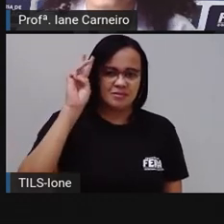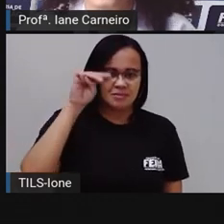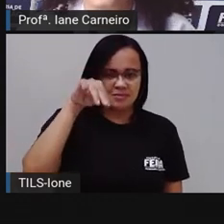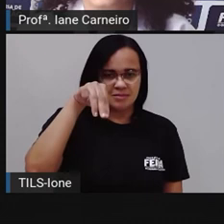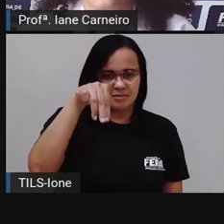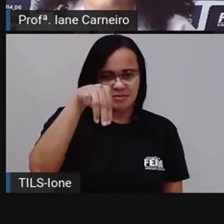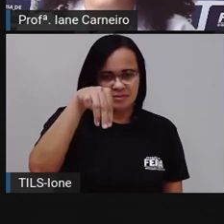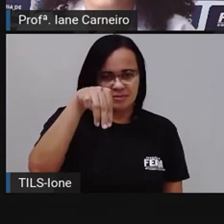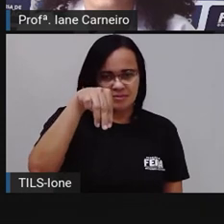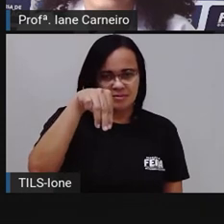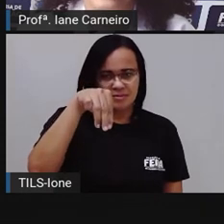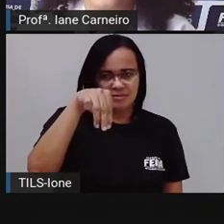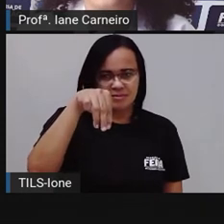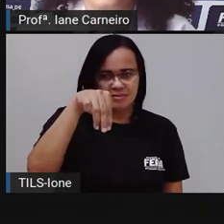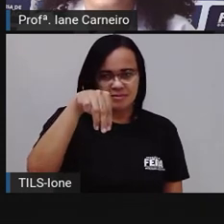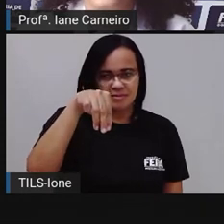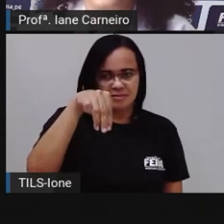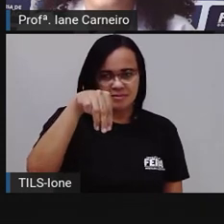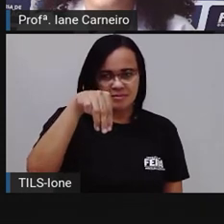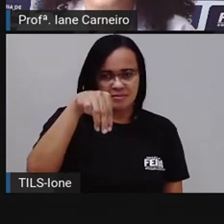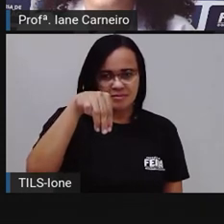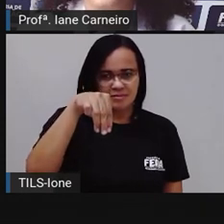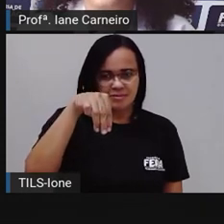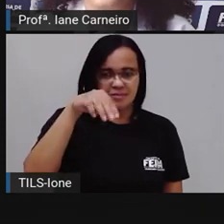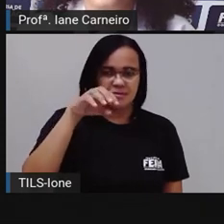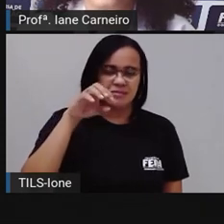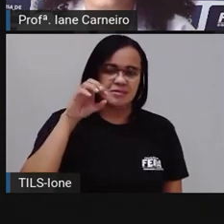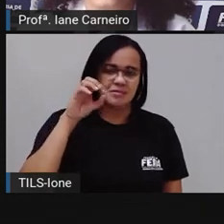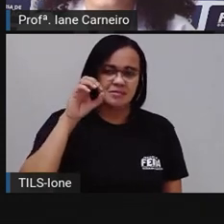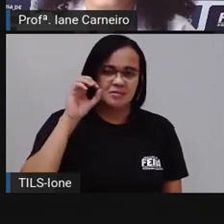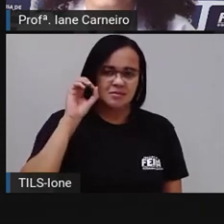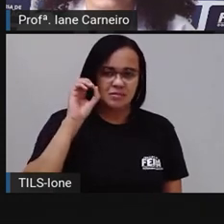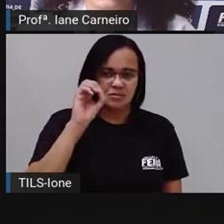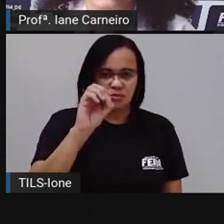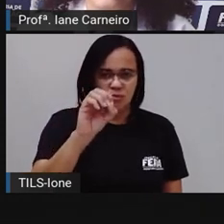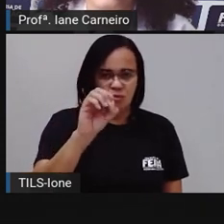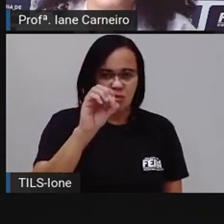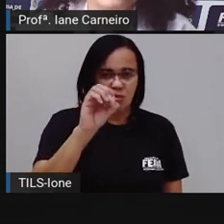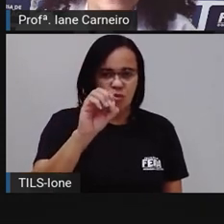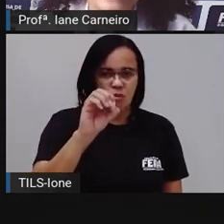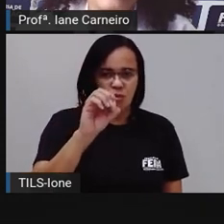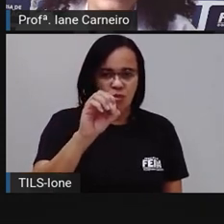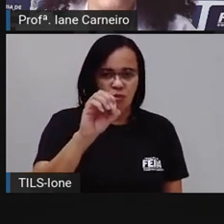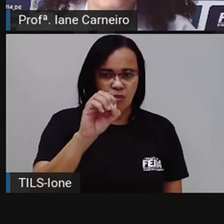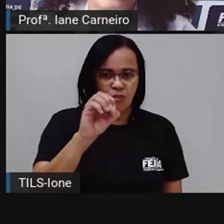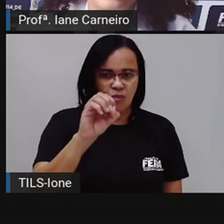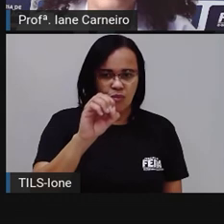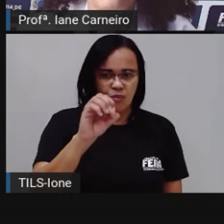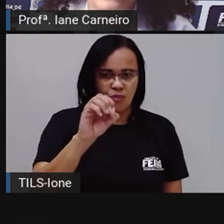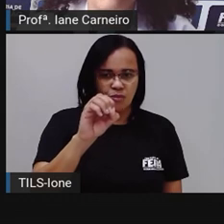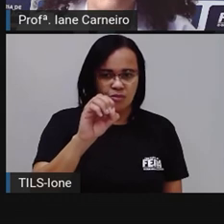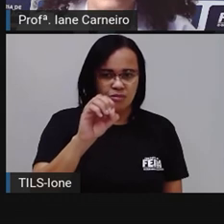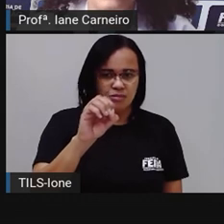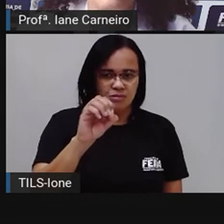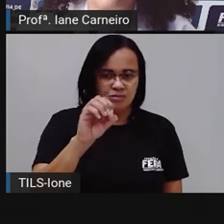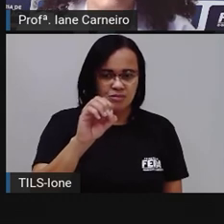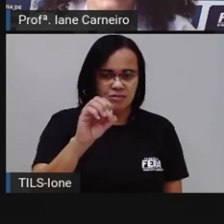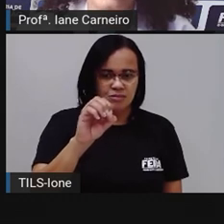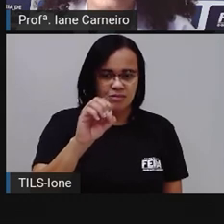Môs. Ó, vou colocar o Mê. O O. Será que eu escrevo no final aqui com o quê?